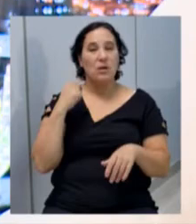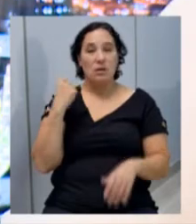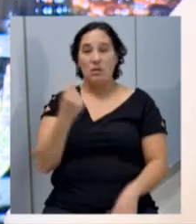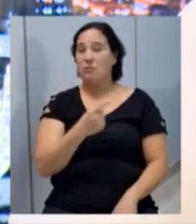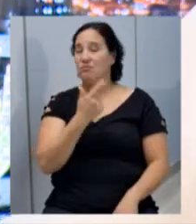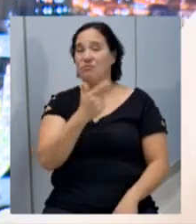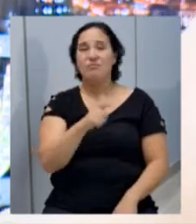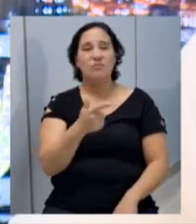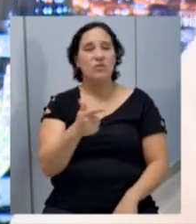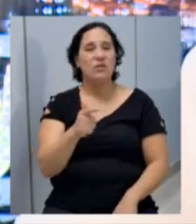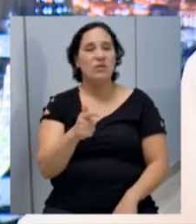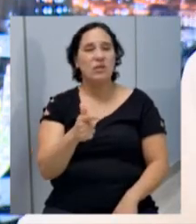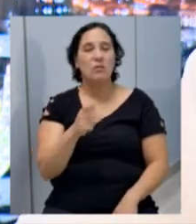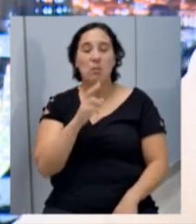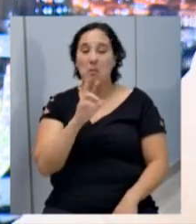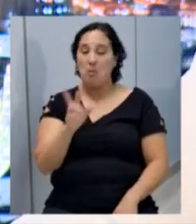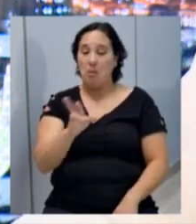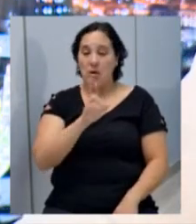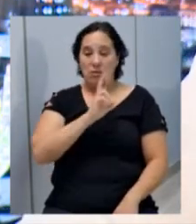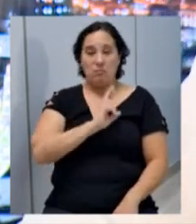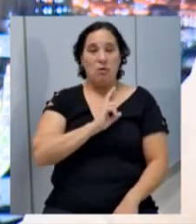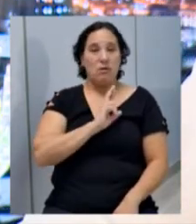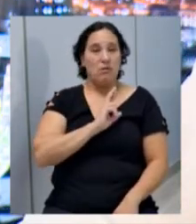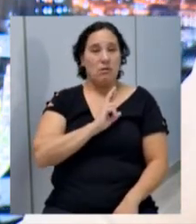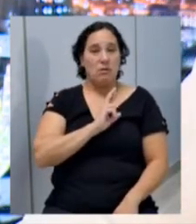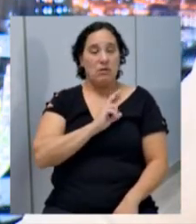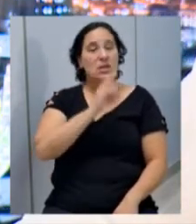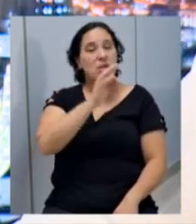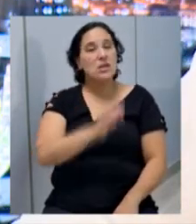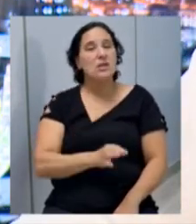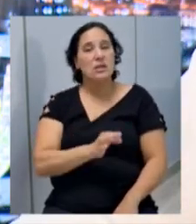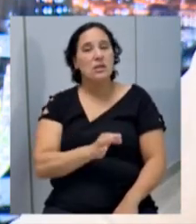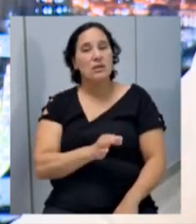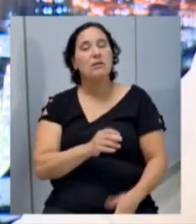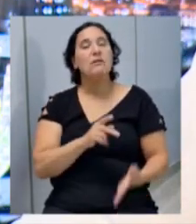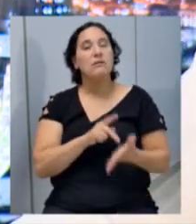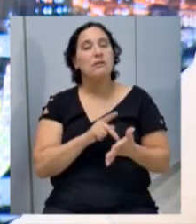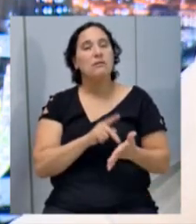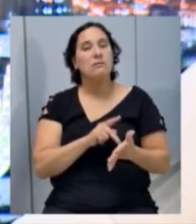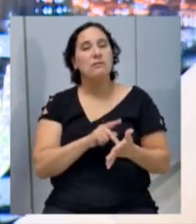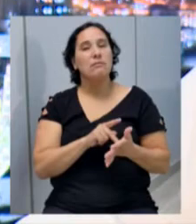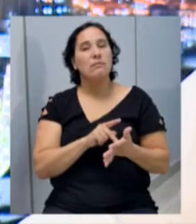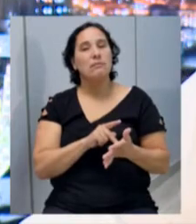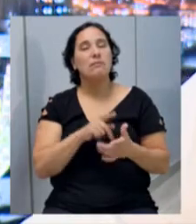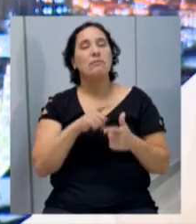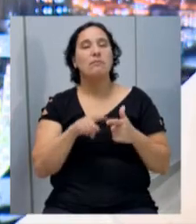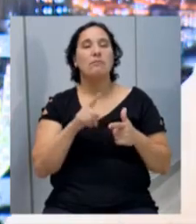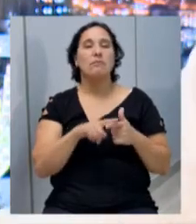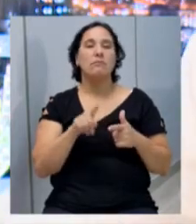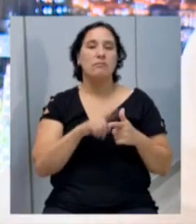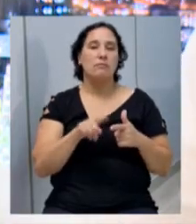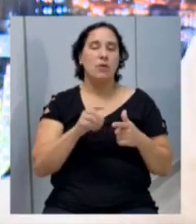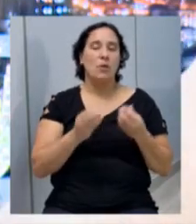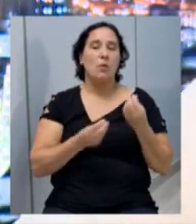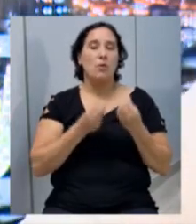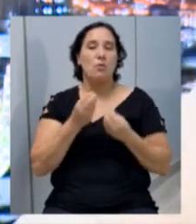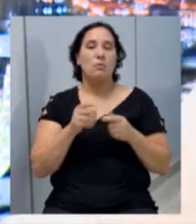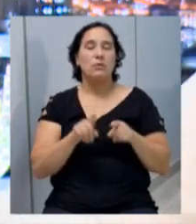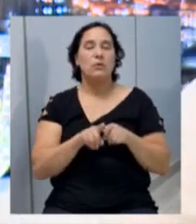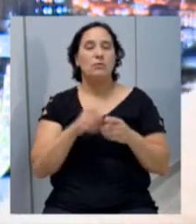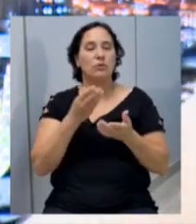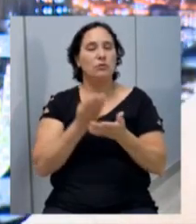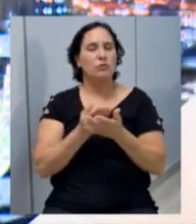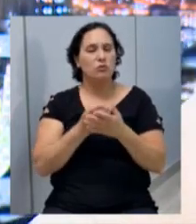nós não temos tido uma resposta coerente de que, de fato, vão resolver os problemas, como talvez um